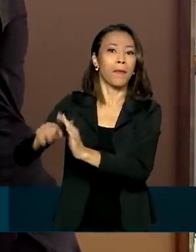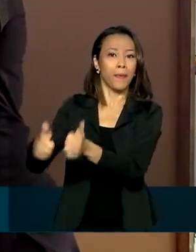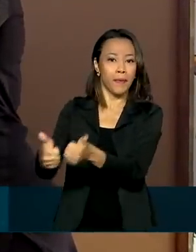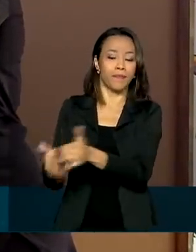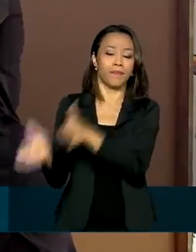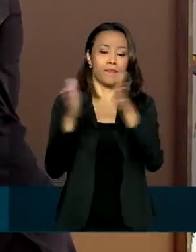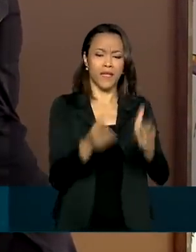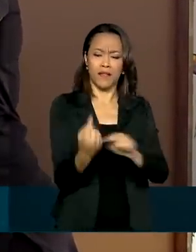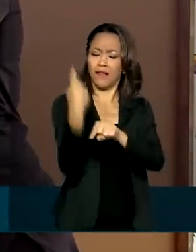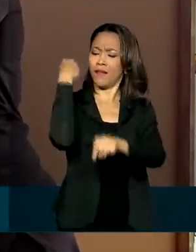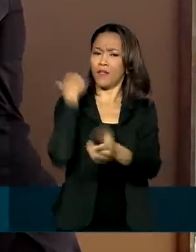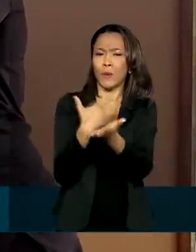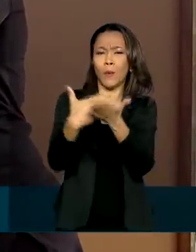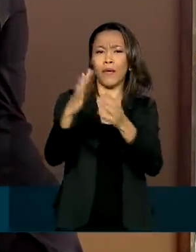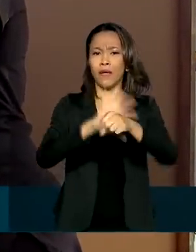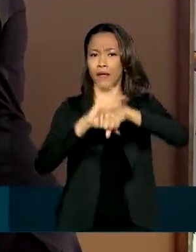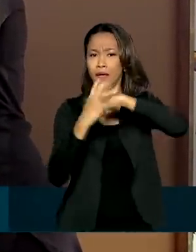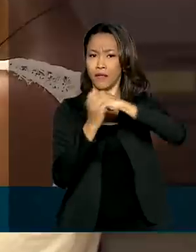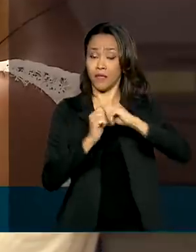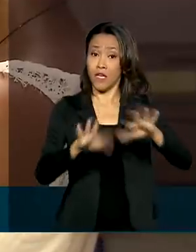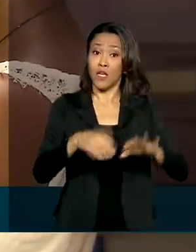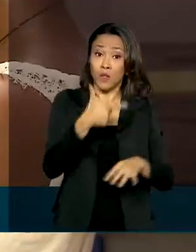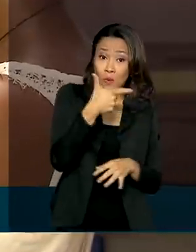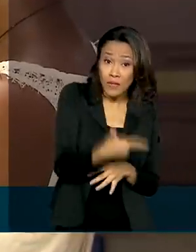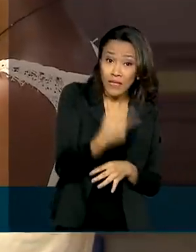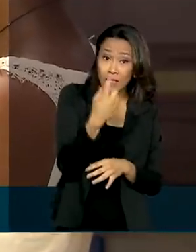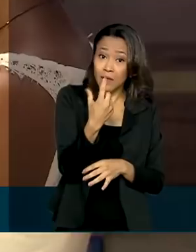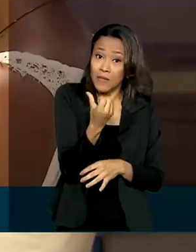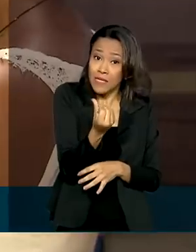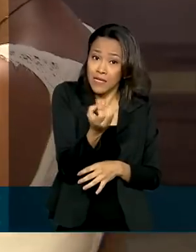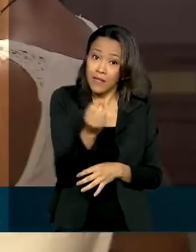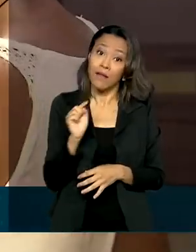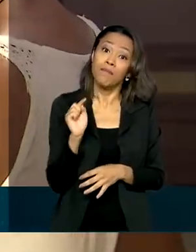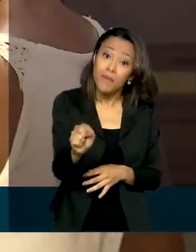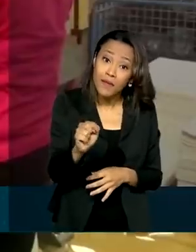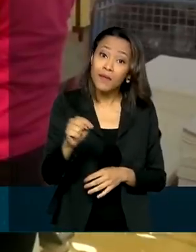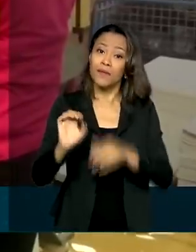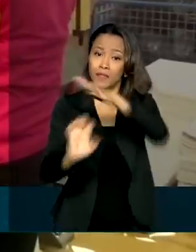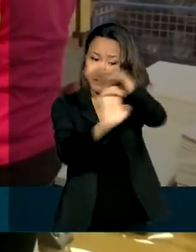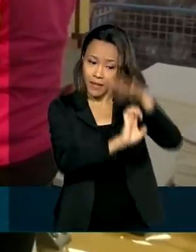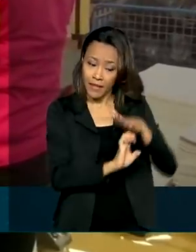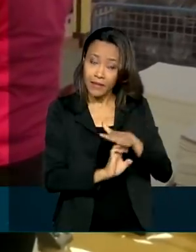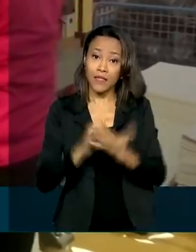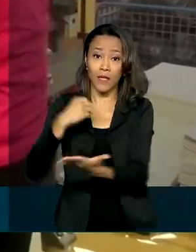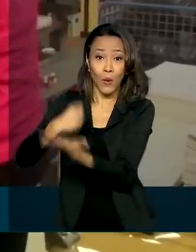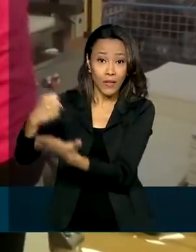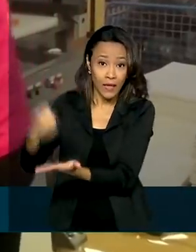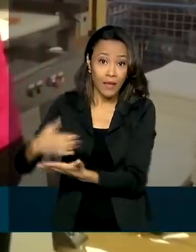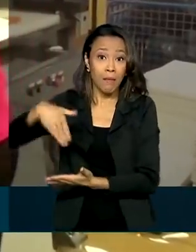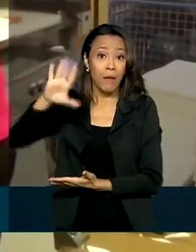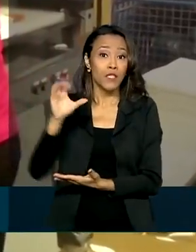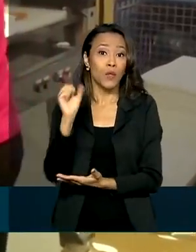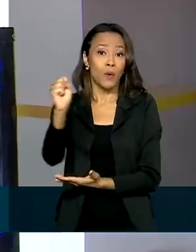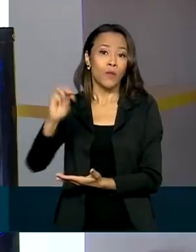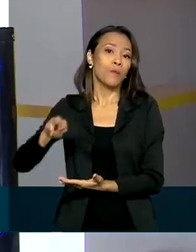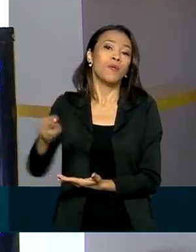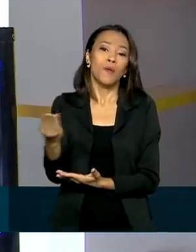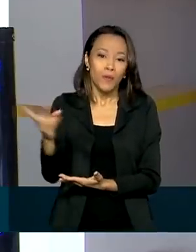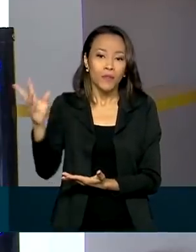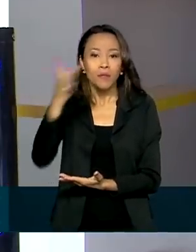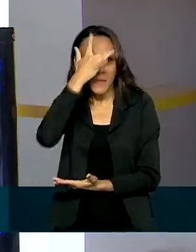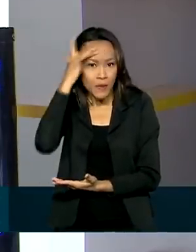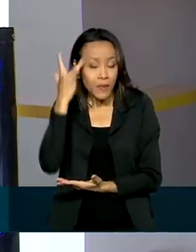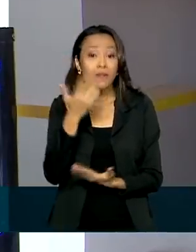pandemia, 260 mil empresas, que empregam mais de 8 milhões de pessoas, receberam apoio do BNDES.